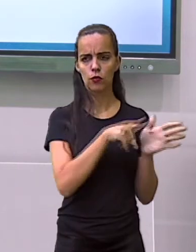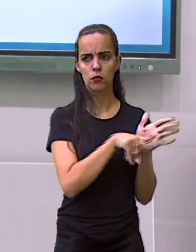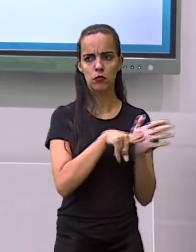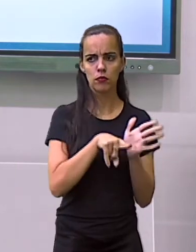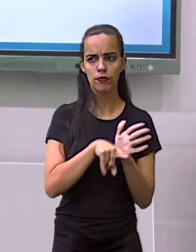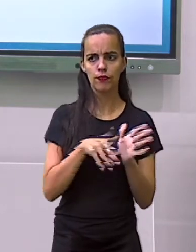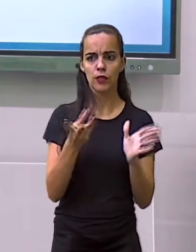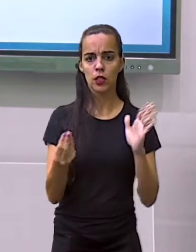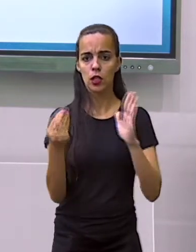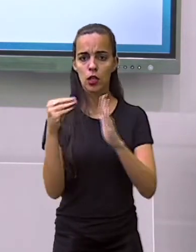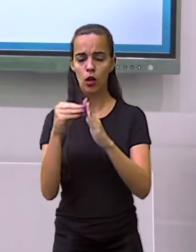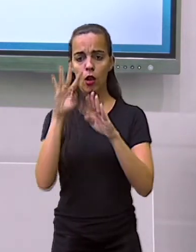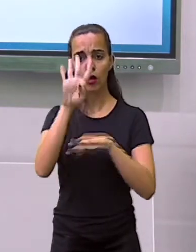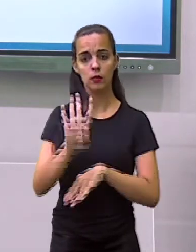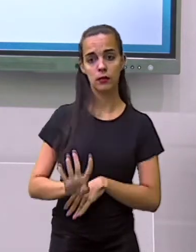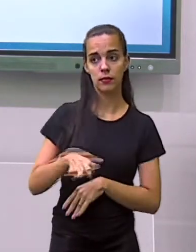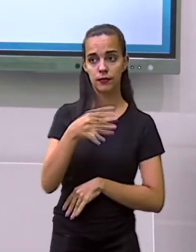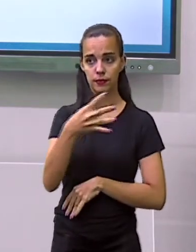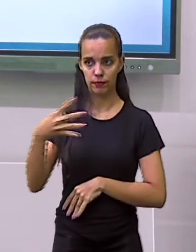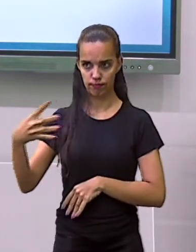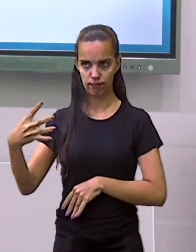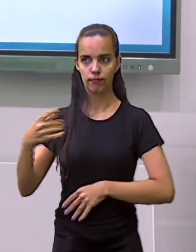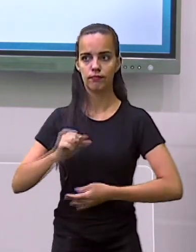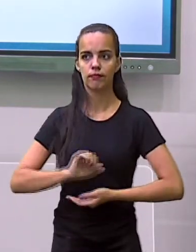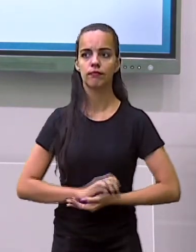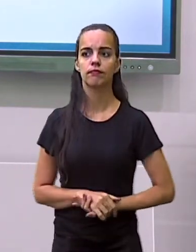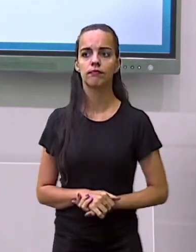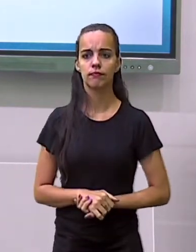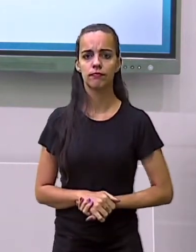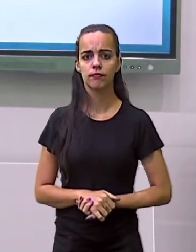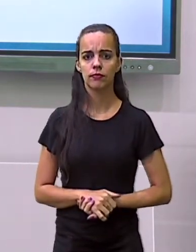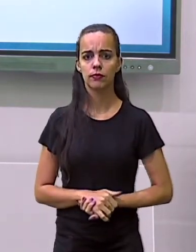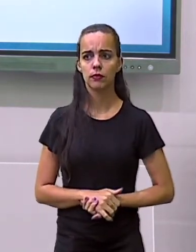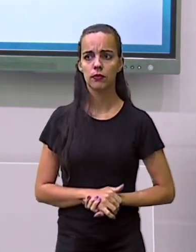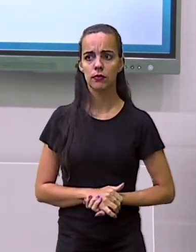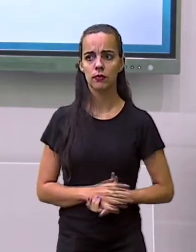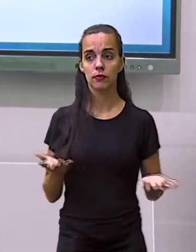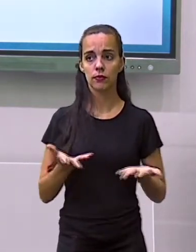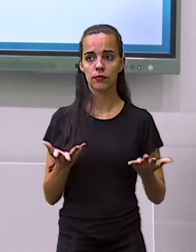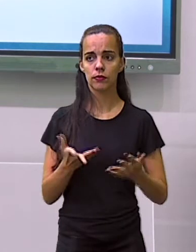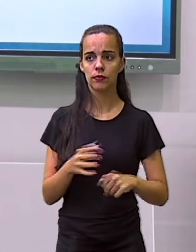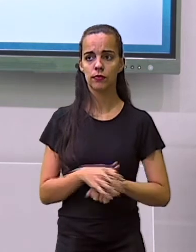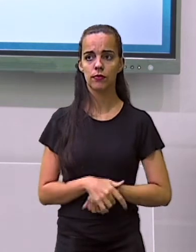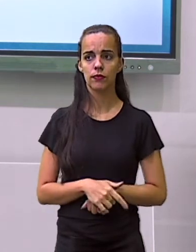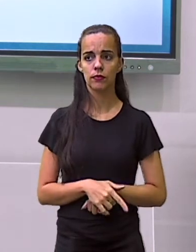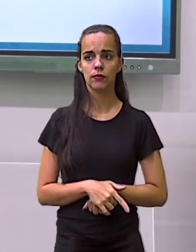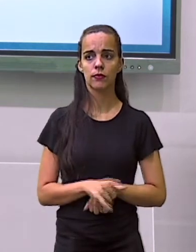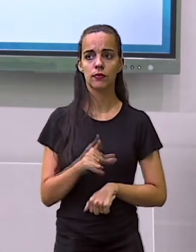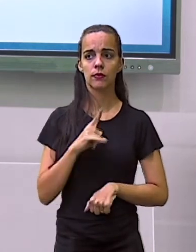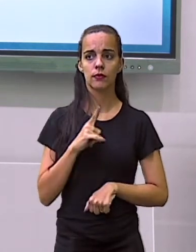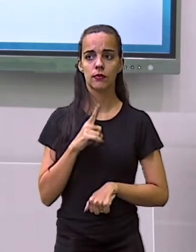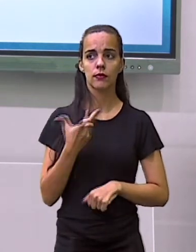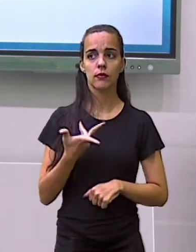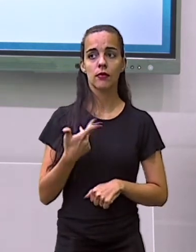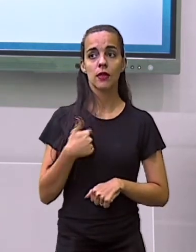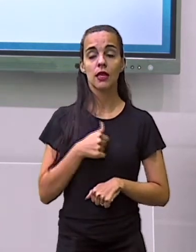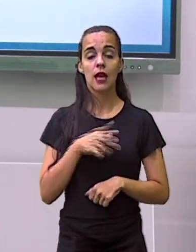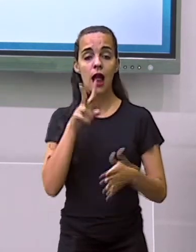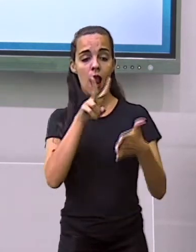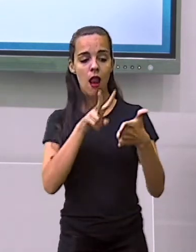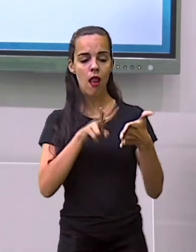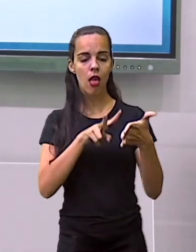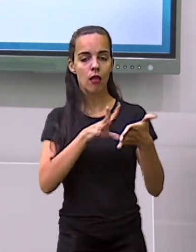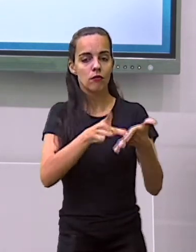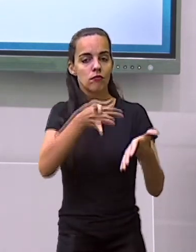E colocamos em uma tabela. Agora, nós vamos ver um pouquinho sobre ler e